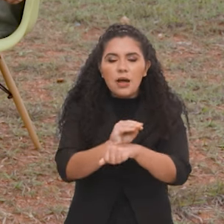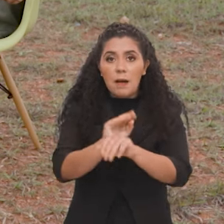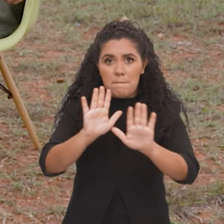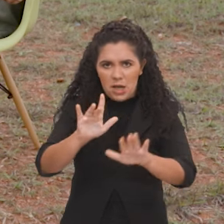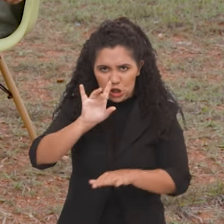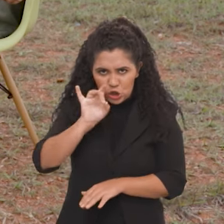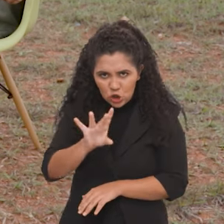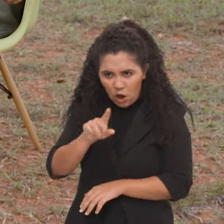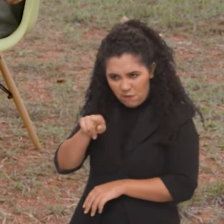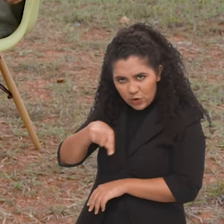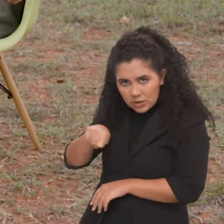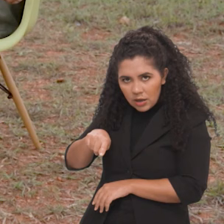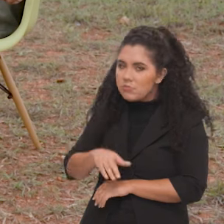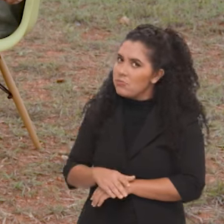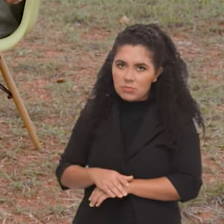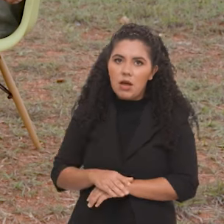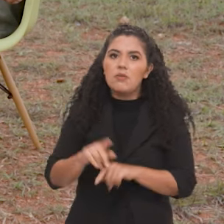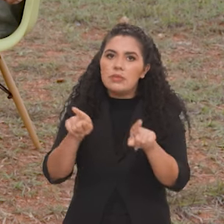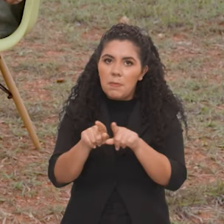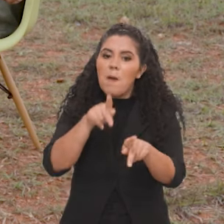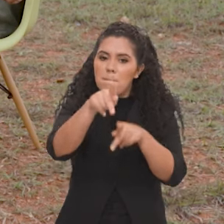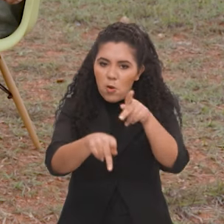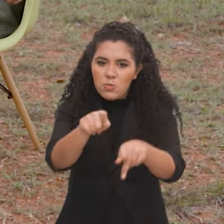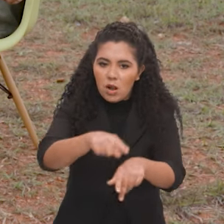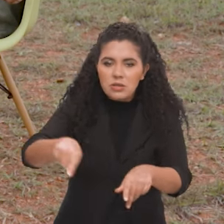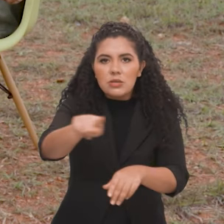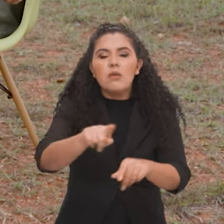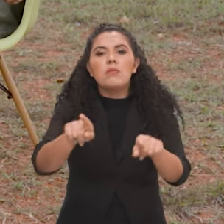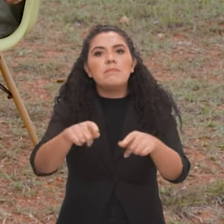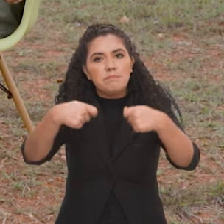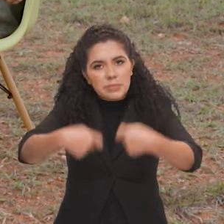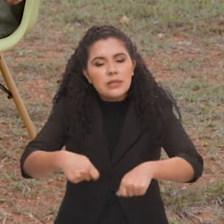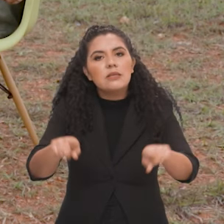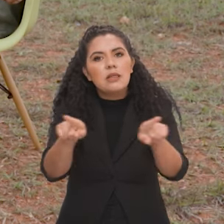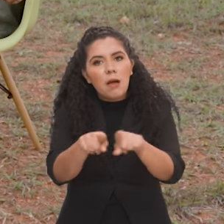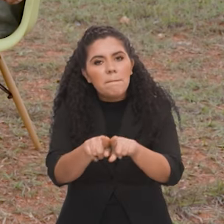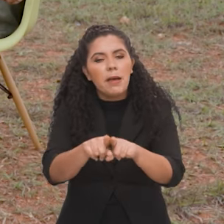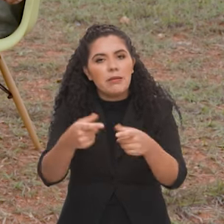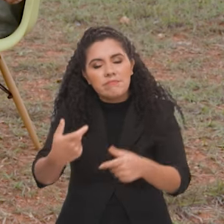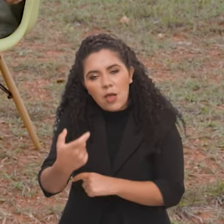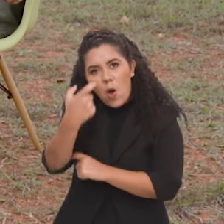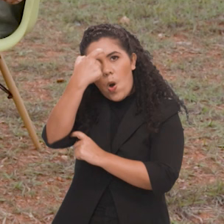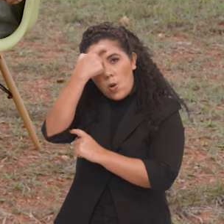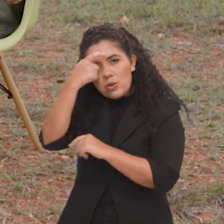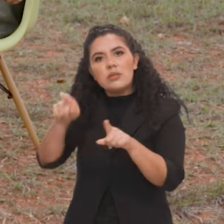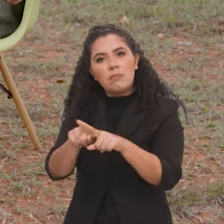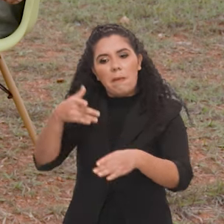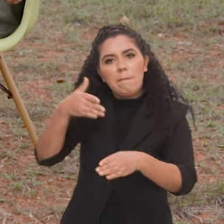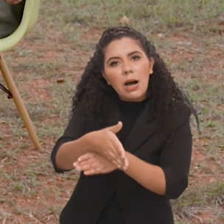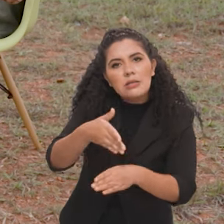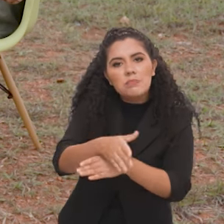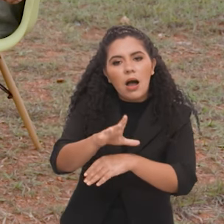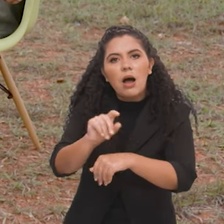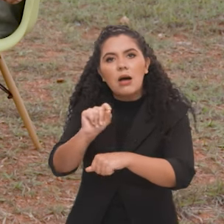mas não cabe só a vocês. A população que usufrui disso também precisa se conscientizar, participar desse